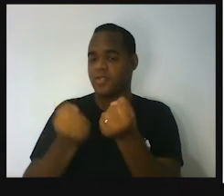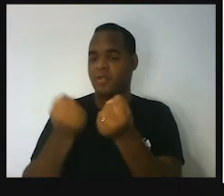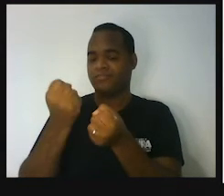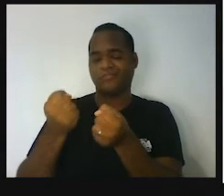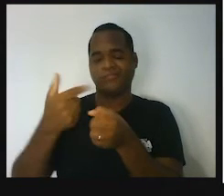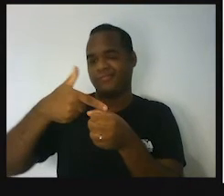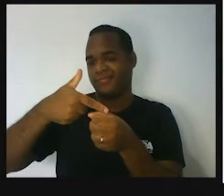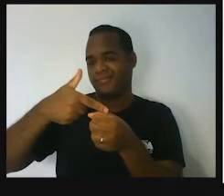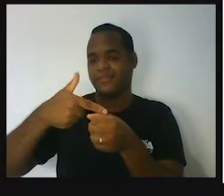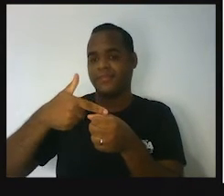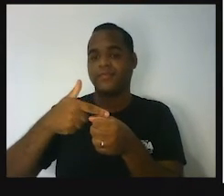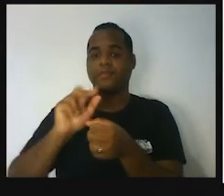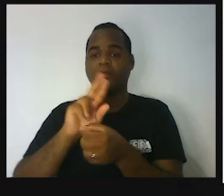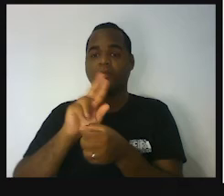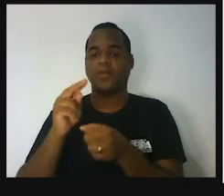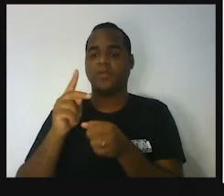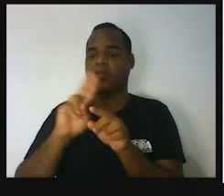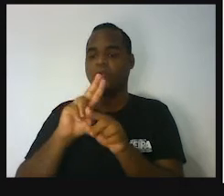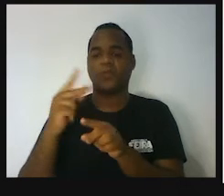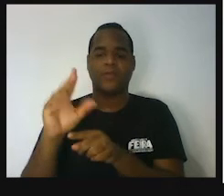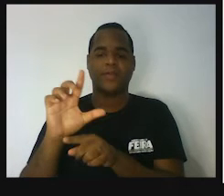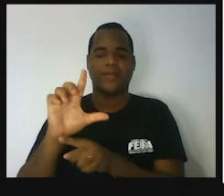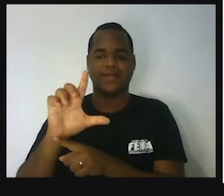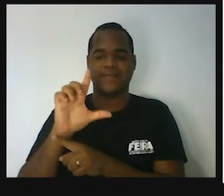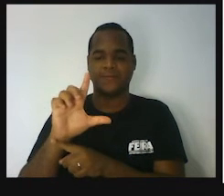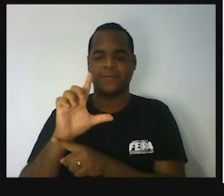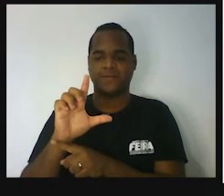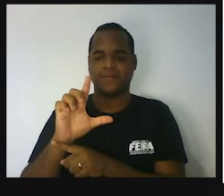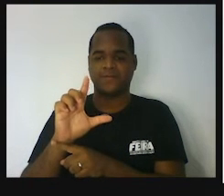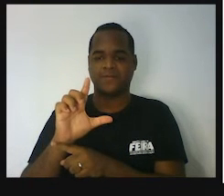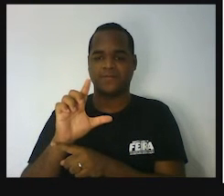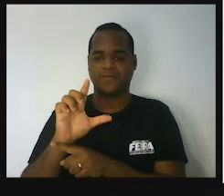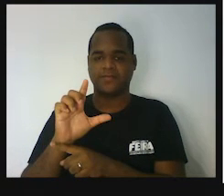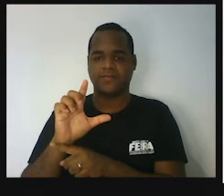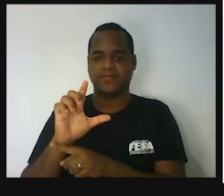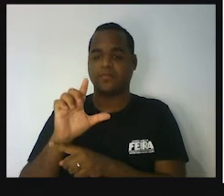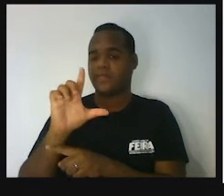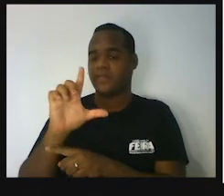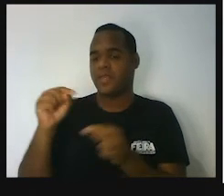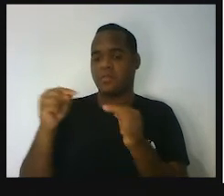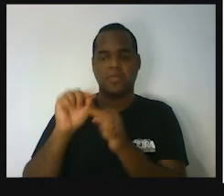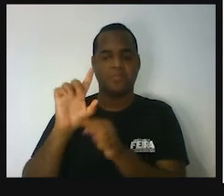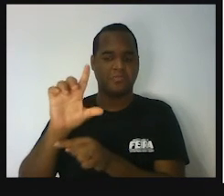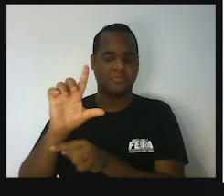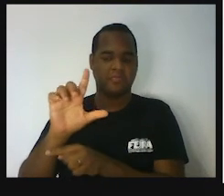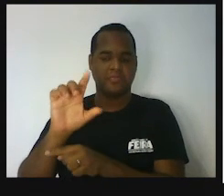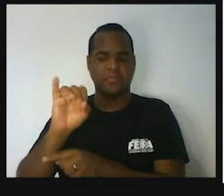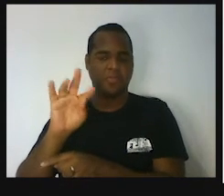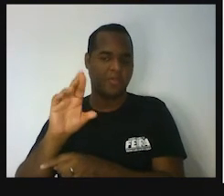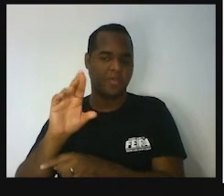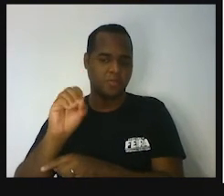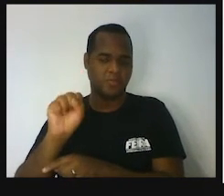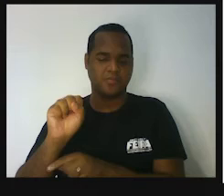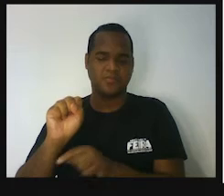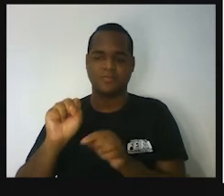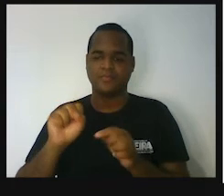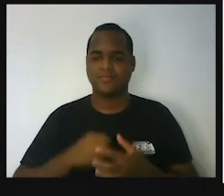A gente chamou de L. L tem a ver com litros. Tá bom?